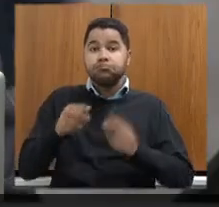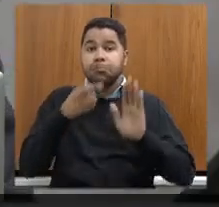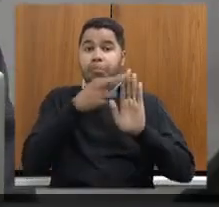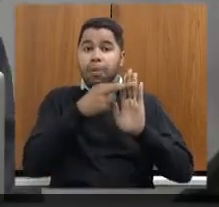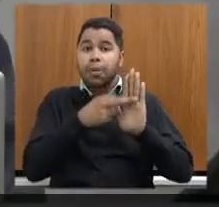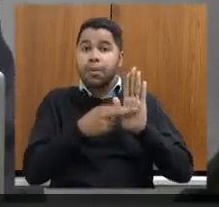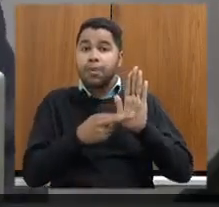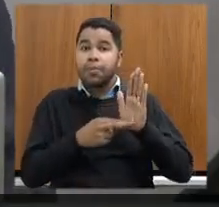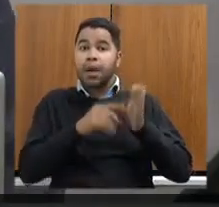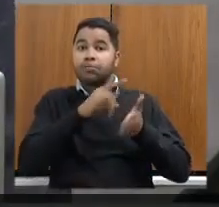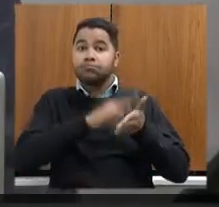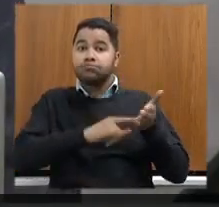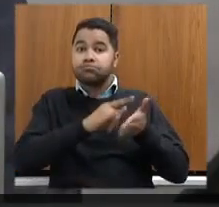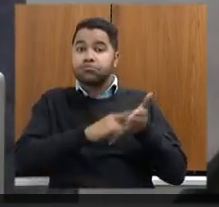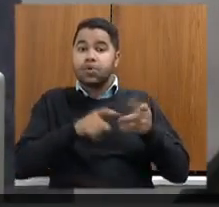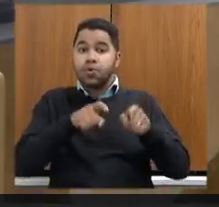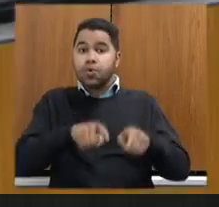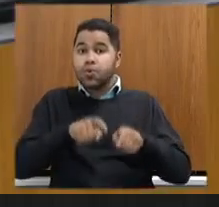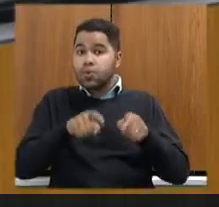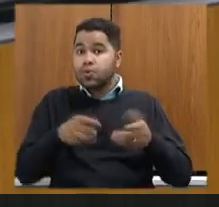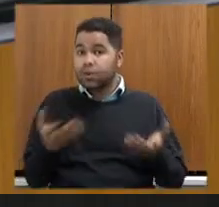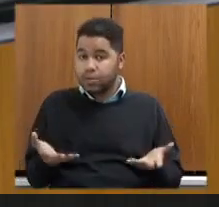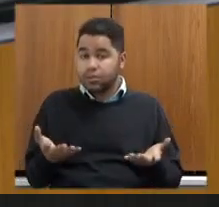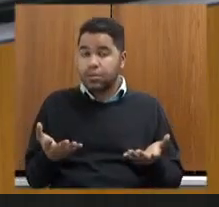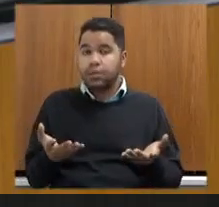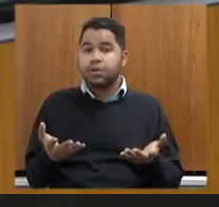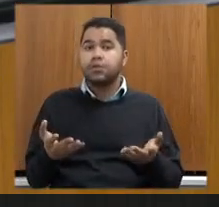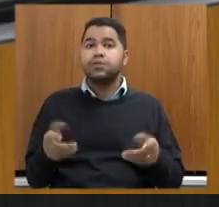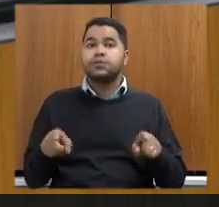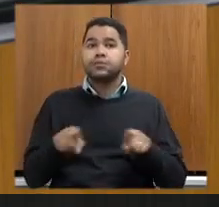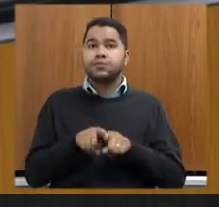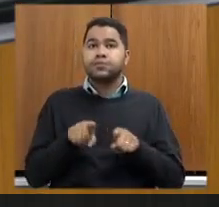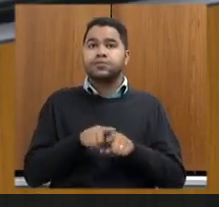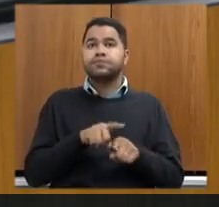destes imóveis rurais? E eu queria que já